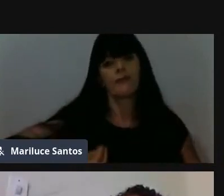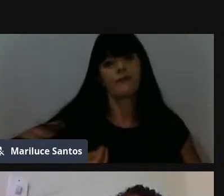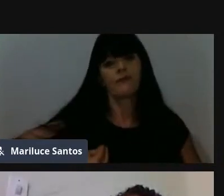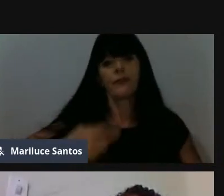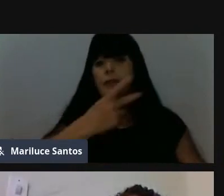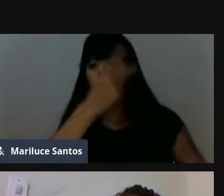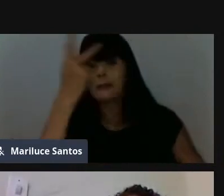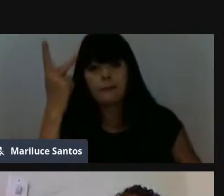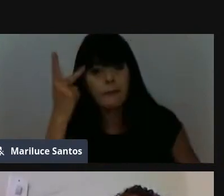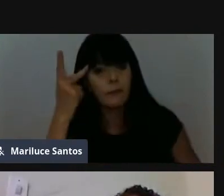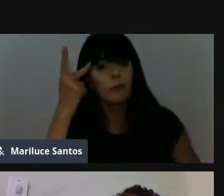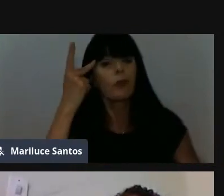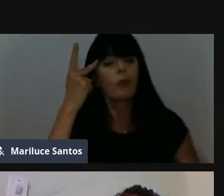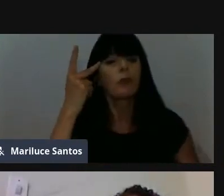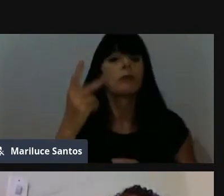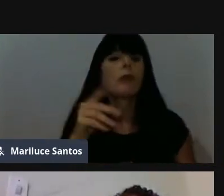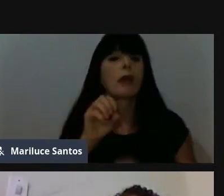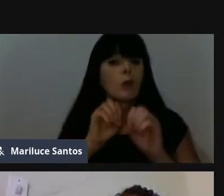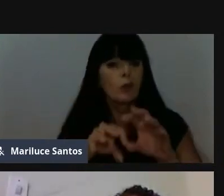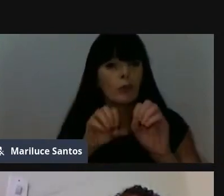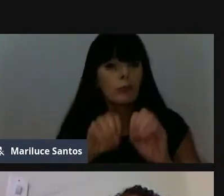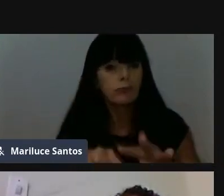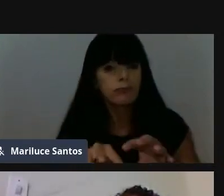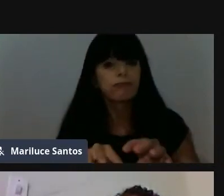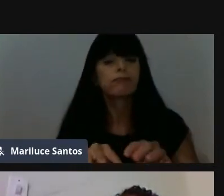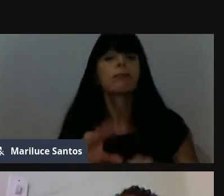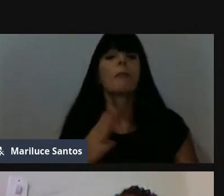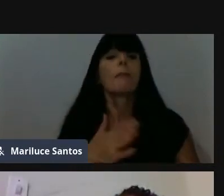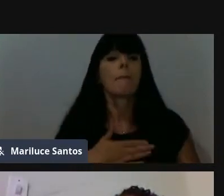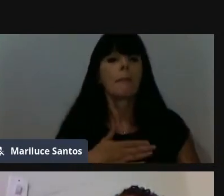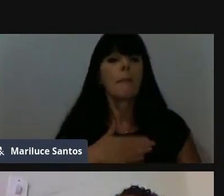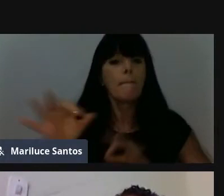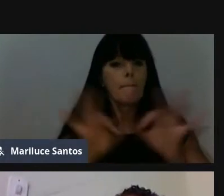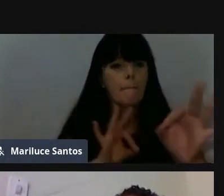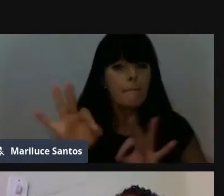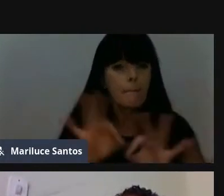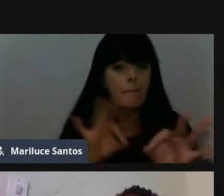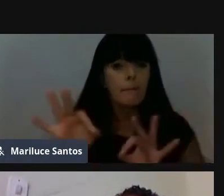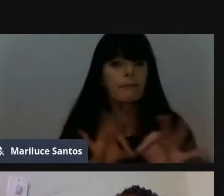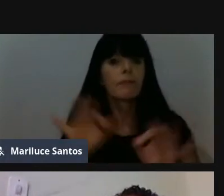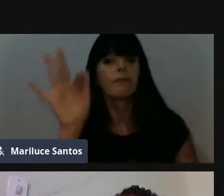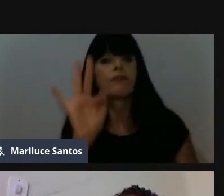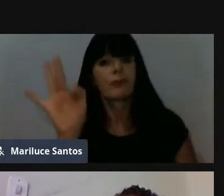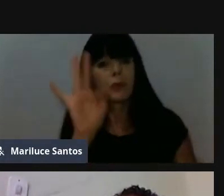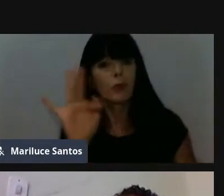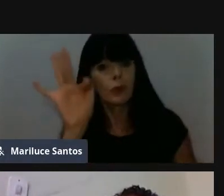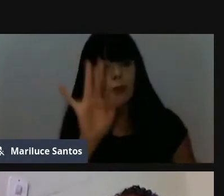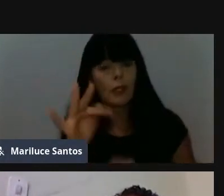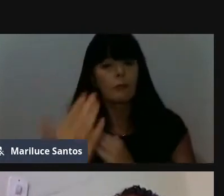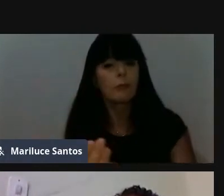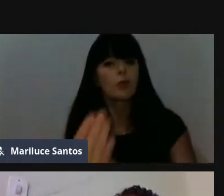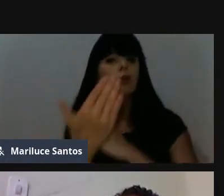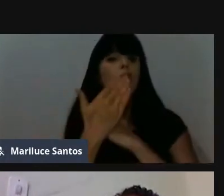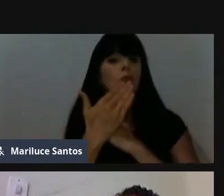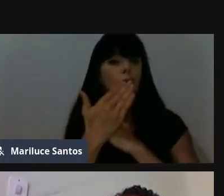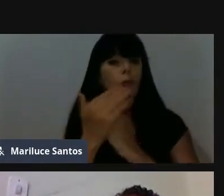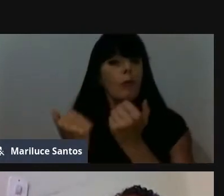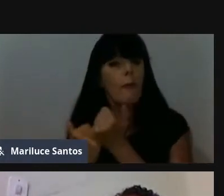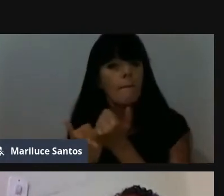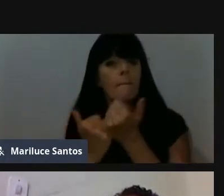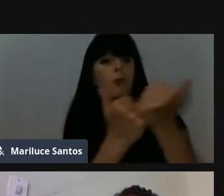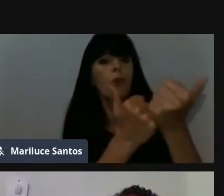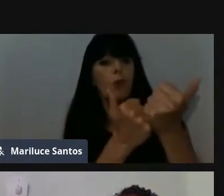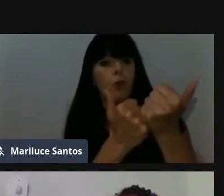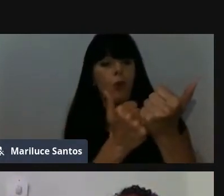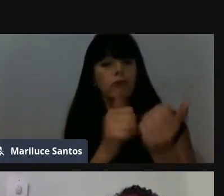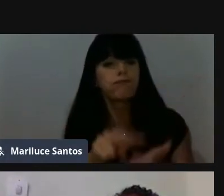gente, então, a educação, né? O meu, a minha preparação acadêmica me deu total apoio e sustentabilidade